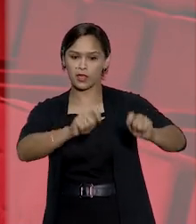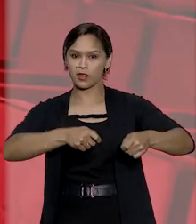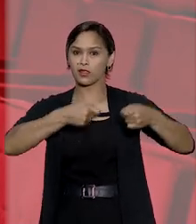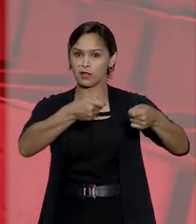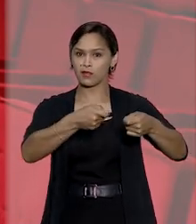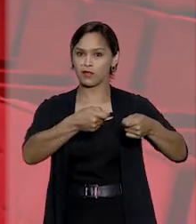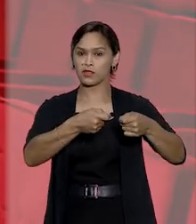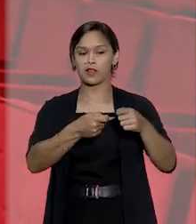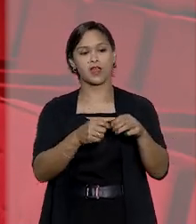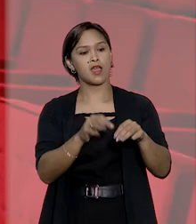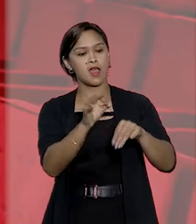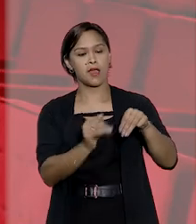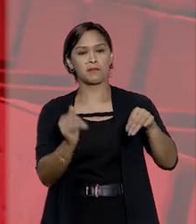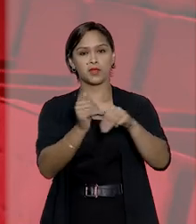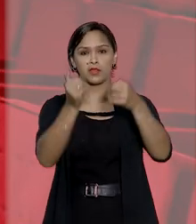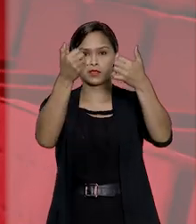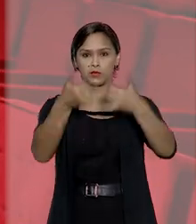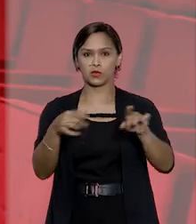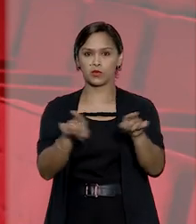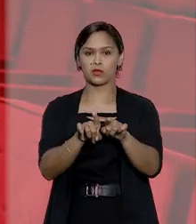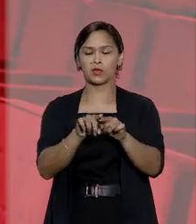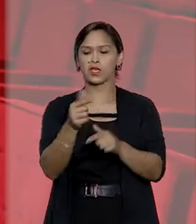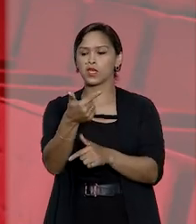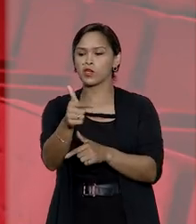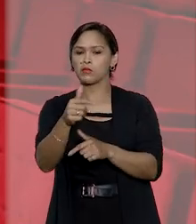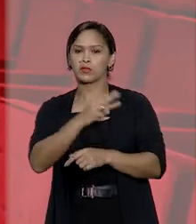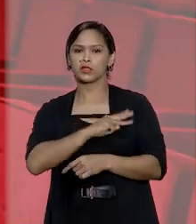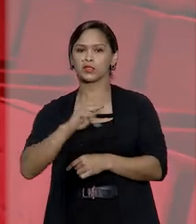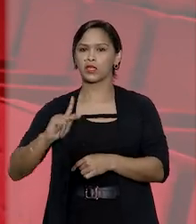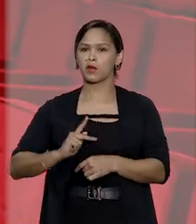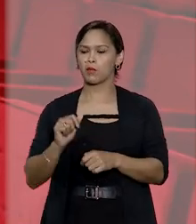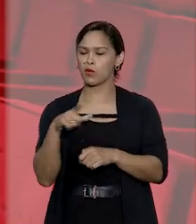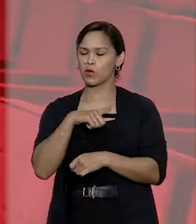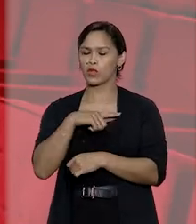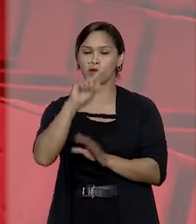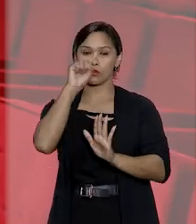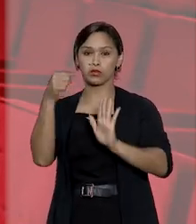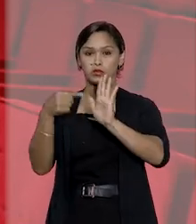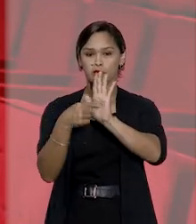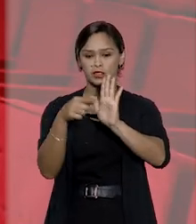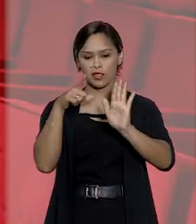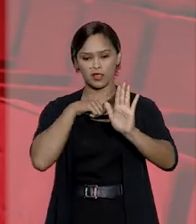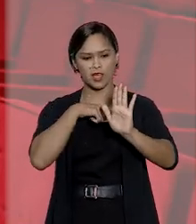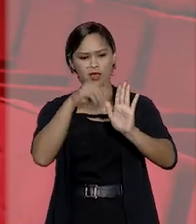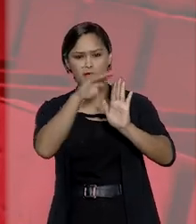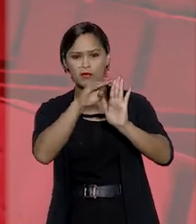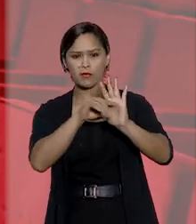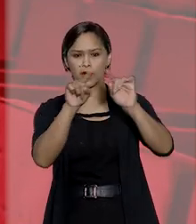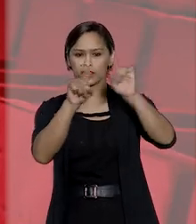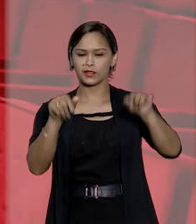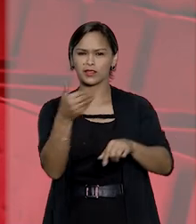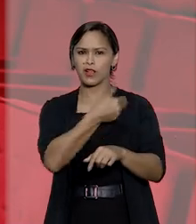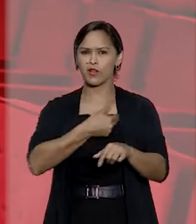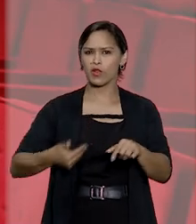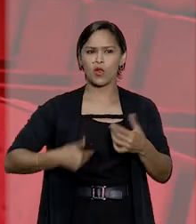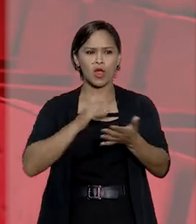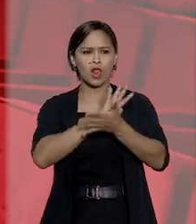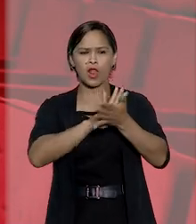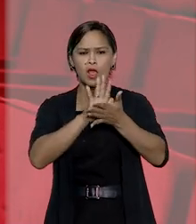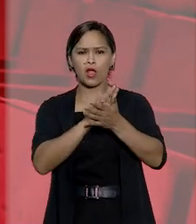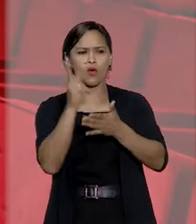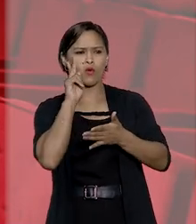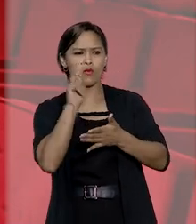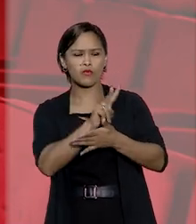A ministra acrescentou que, segundo o Ministério Público, o acusado teria indicado servidores fantasmas para cargos